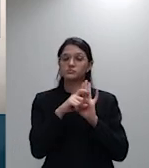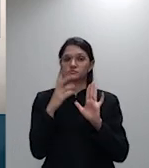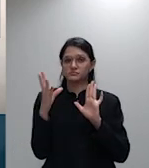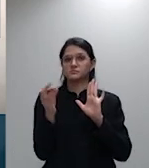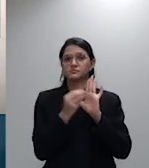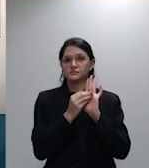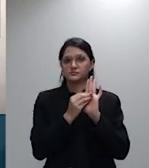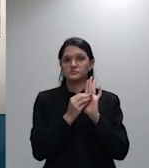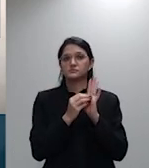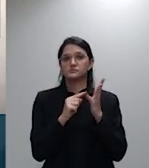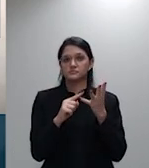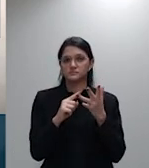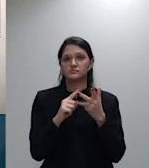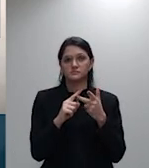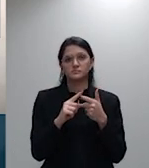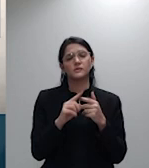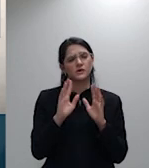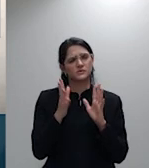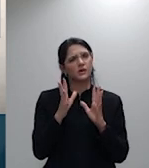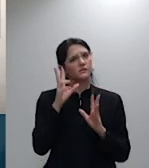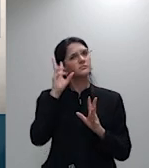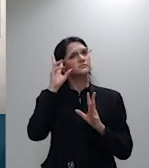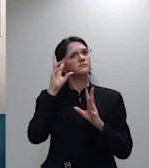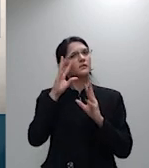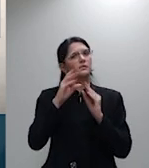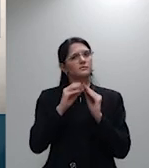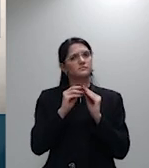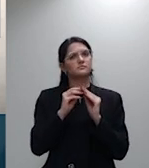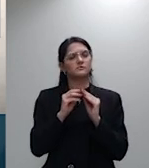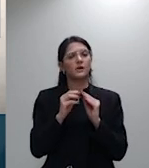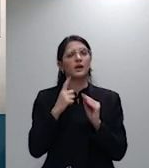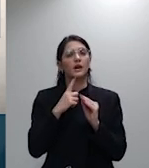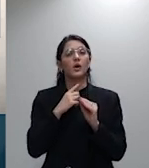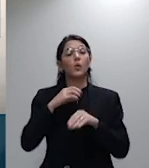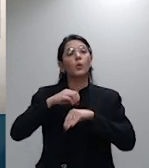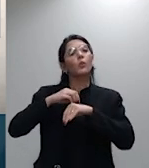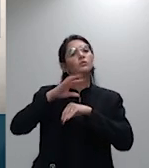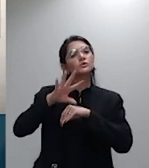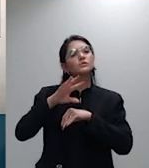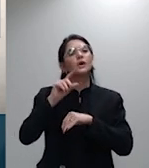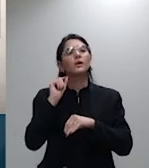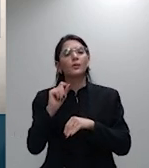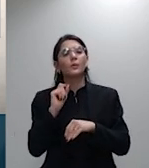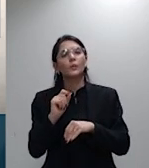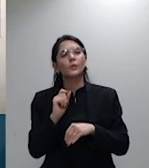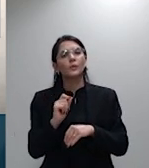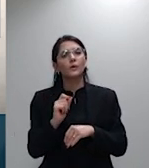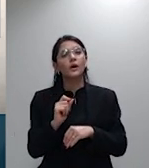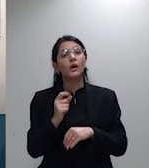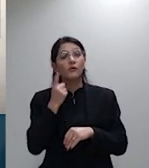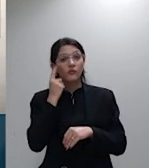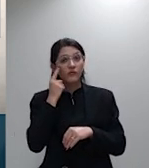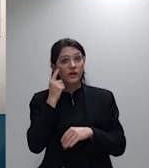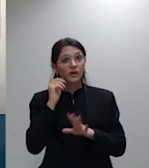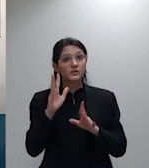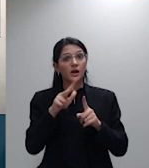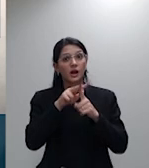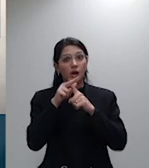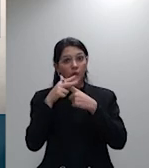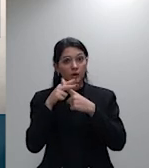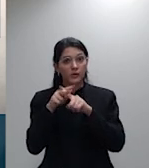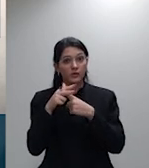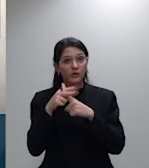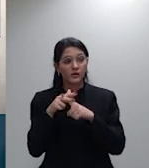formularam a tese, eu digo aqui, sugerindo uma proposição, até com uma correção já formulada pelo ministro Moura Ribeiro, os colegas,